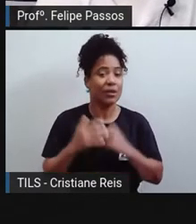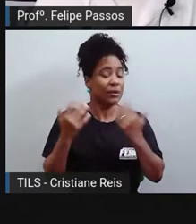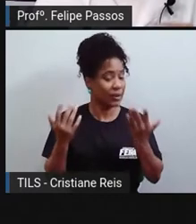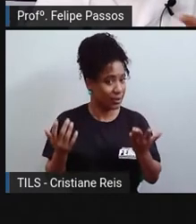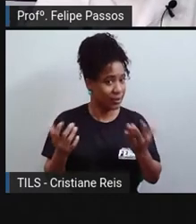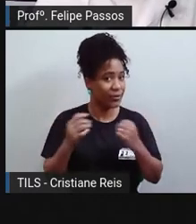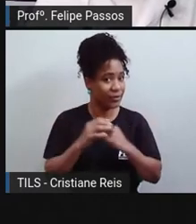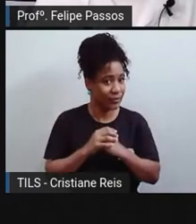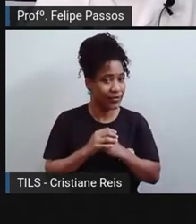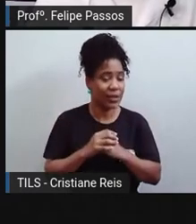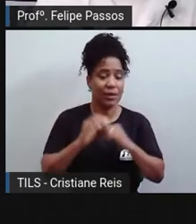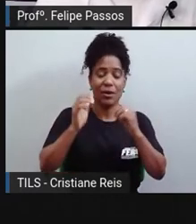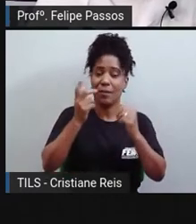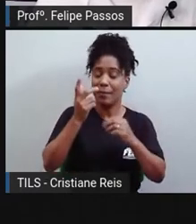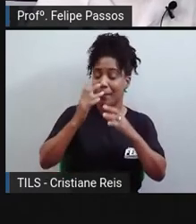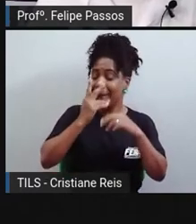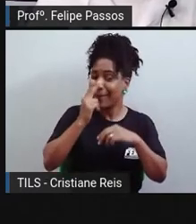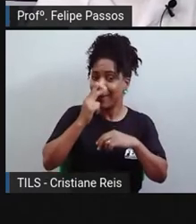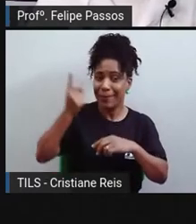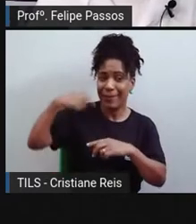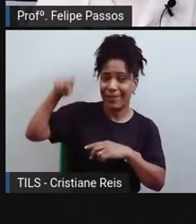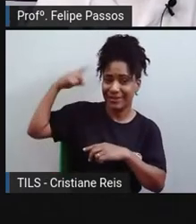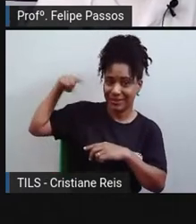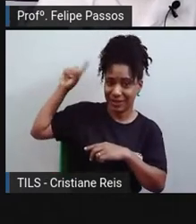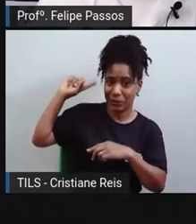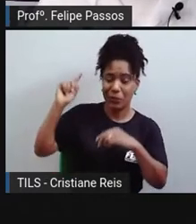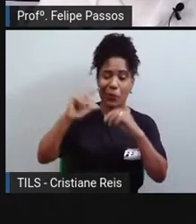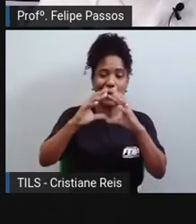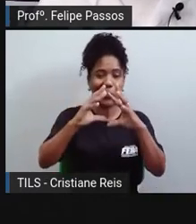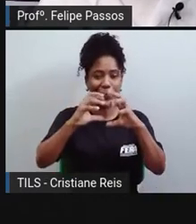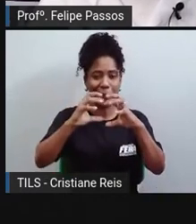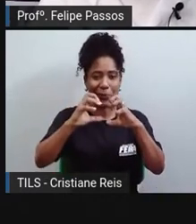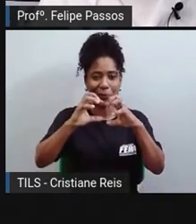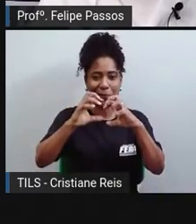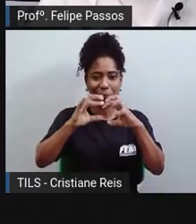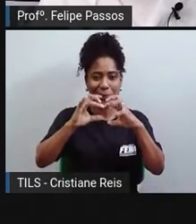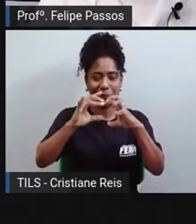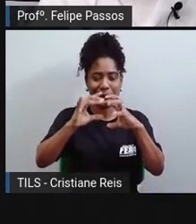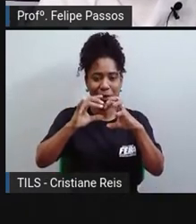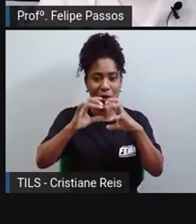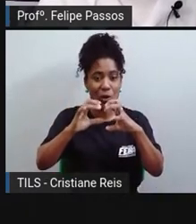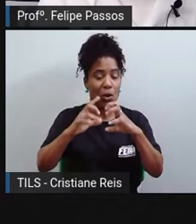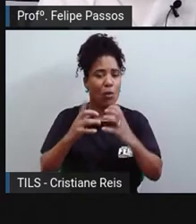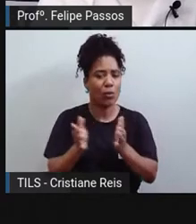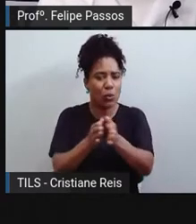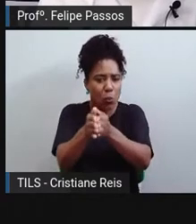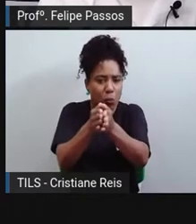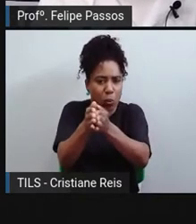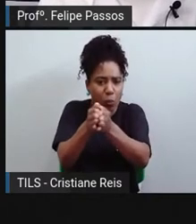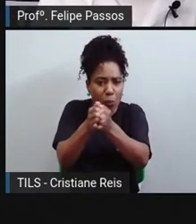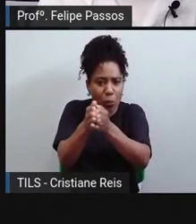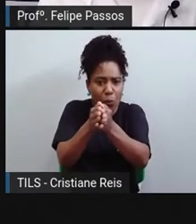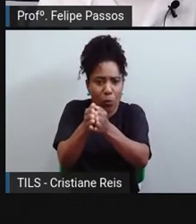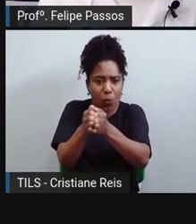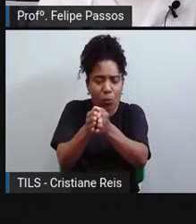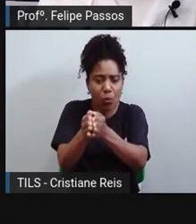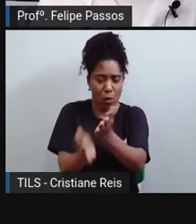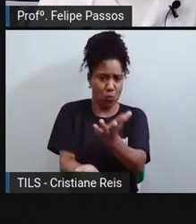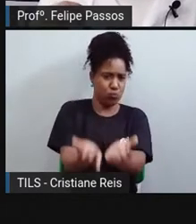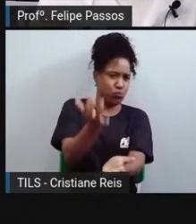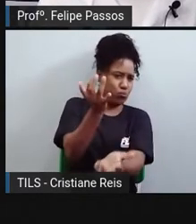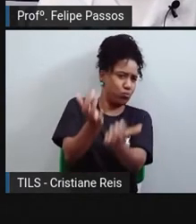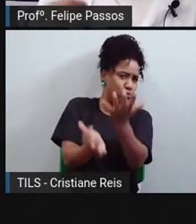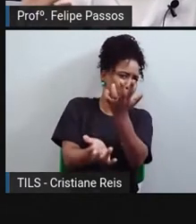muito mais exponencialmente, a partir do momento que o ser humano começou a utilizar fogo. Porque o alimento cozido,